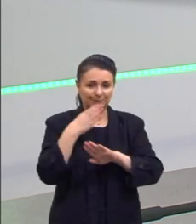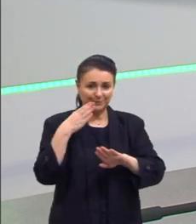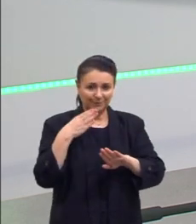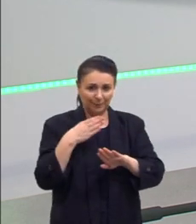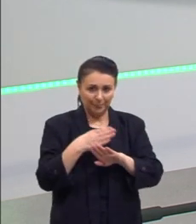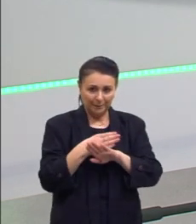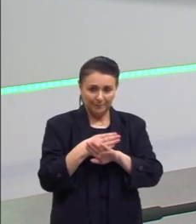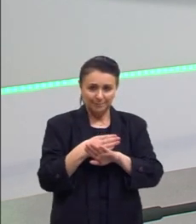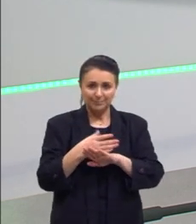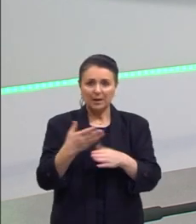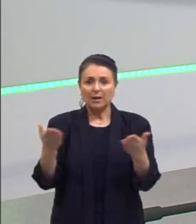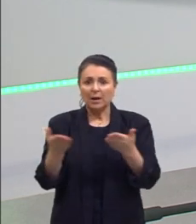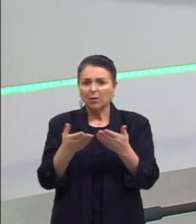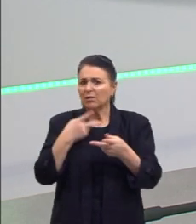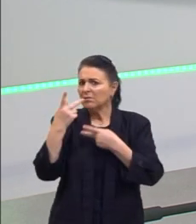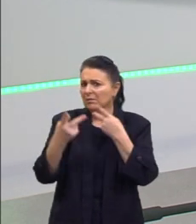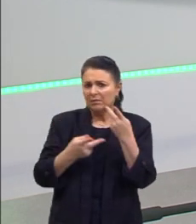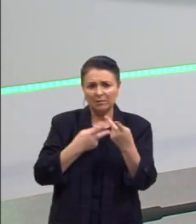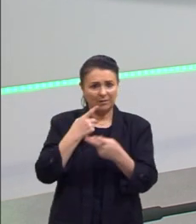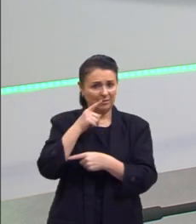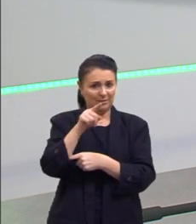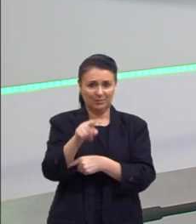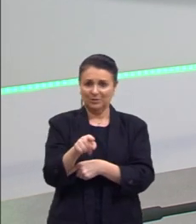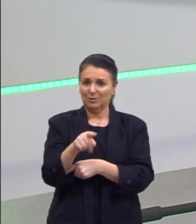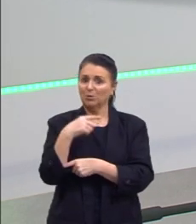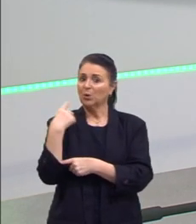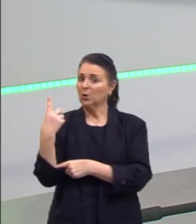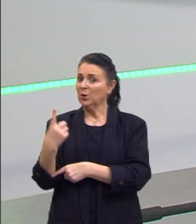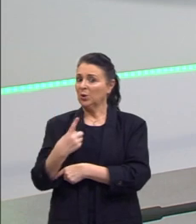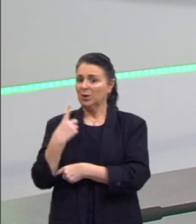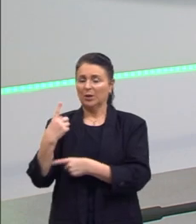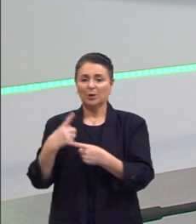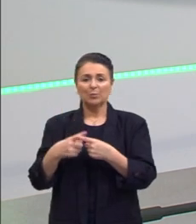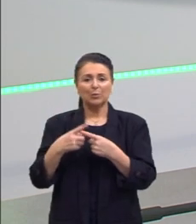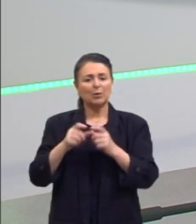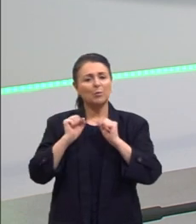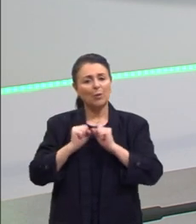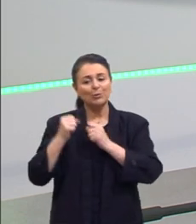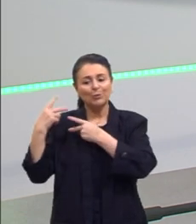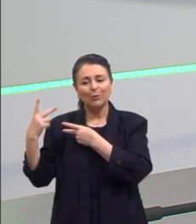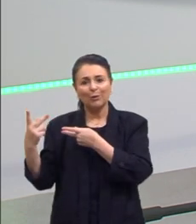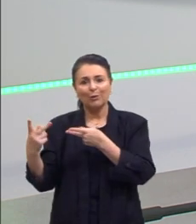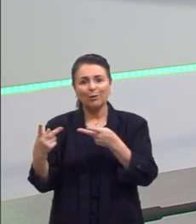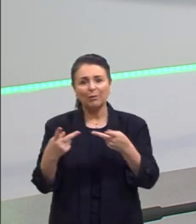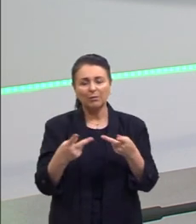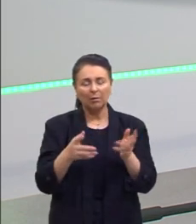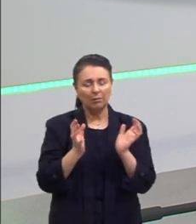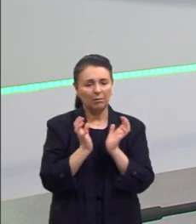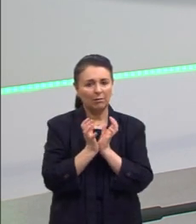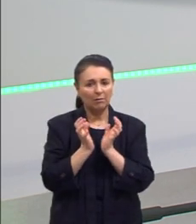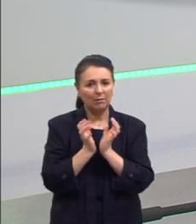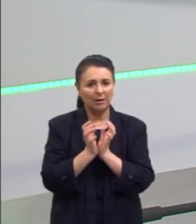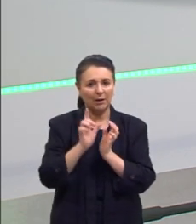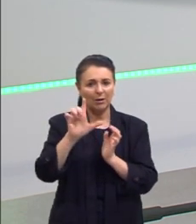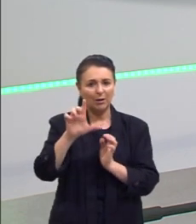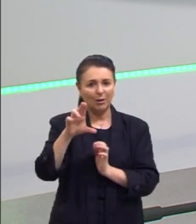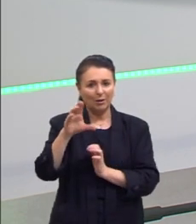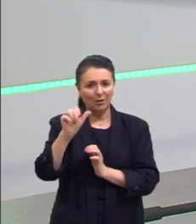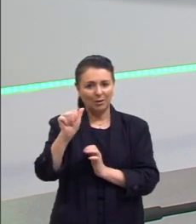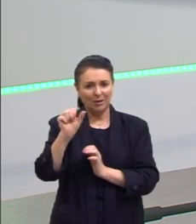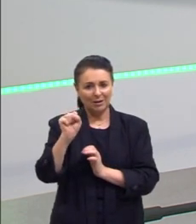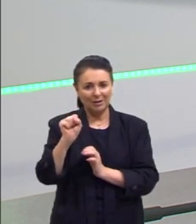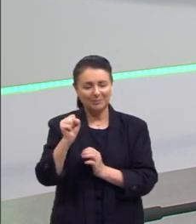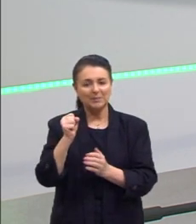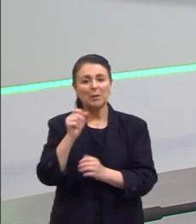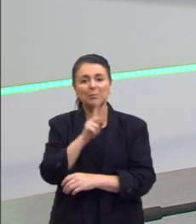eu não vou ficar aqui falando para ti sozinha, porque eu posso convidar o colega Lucas Labella, da